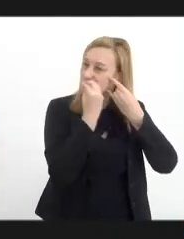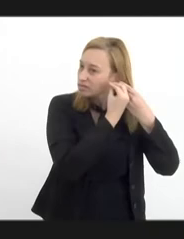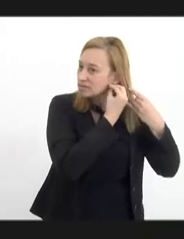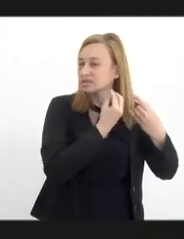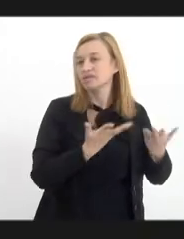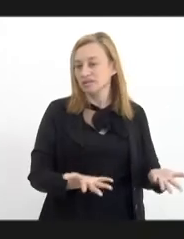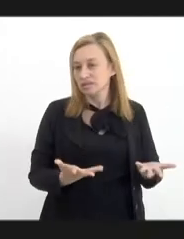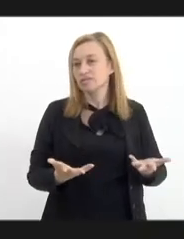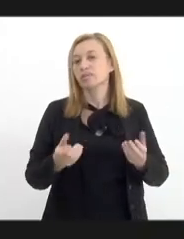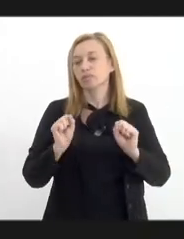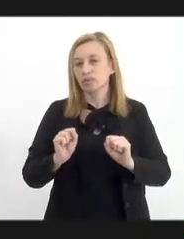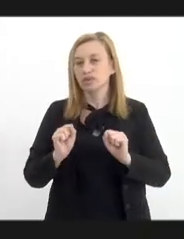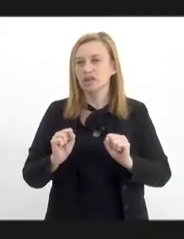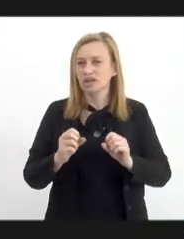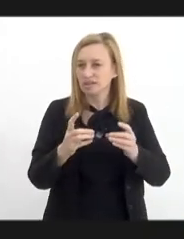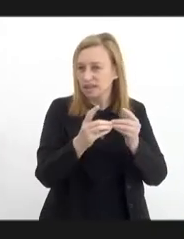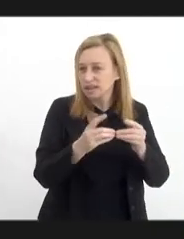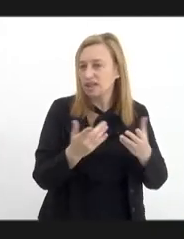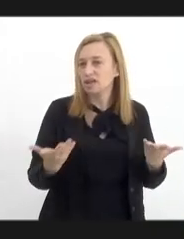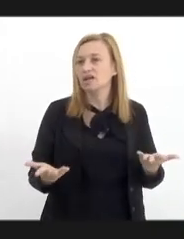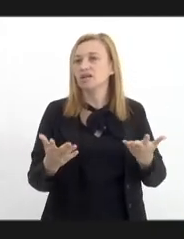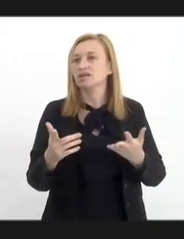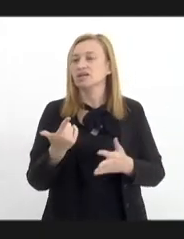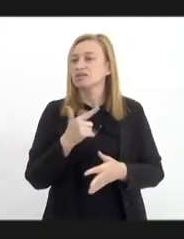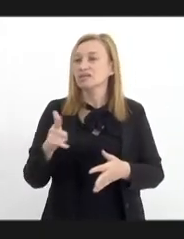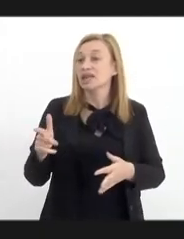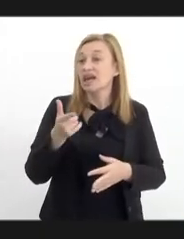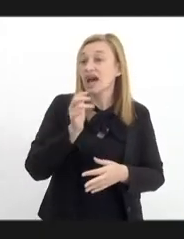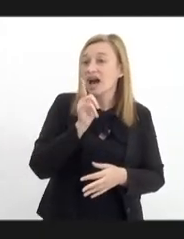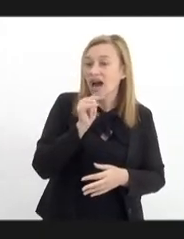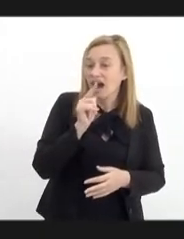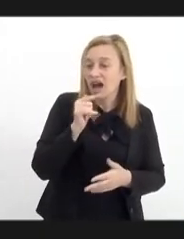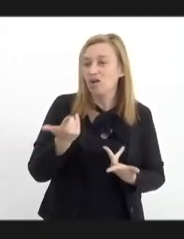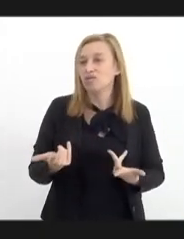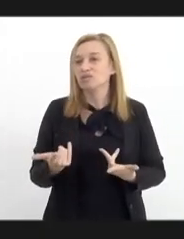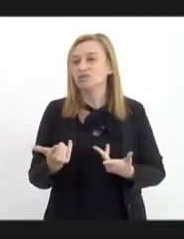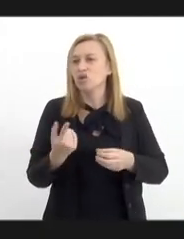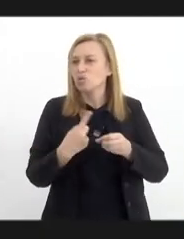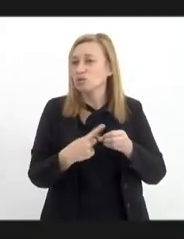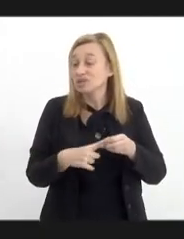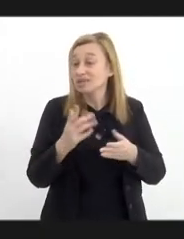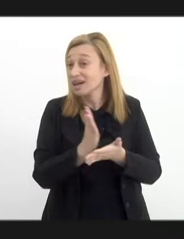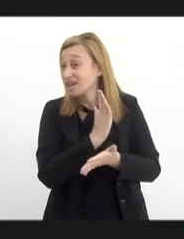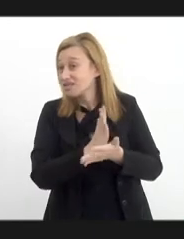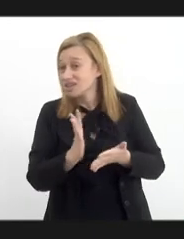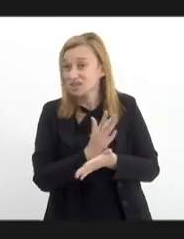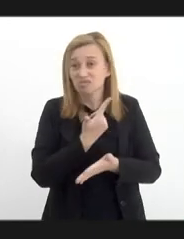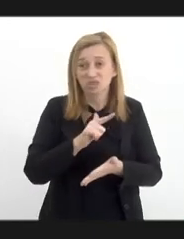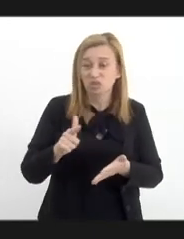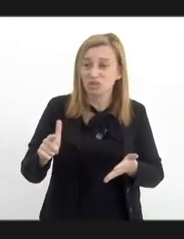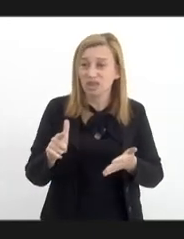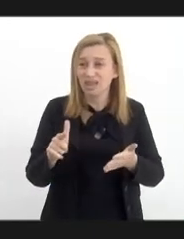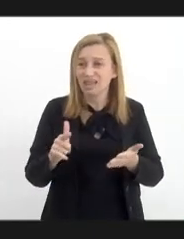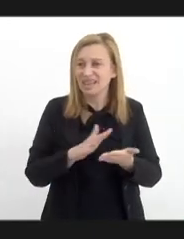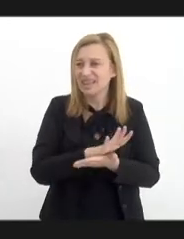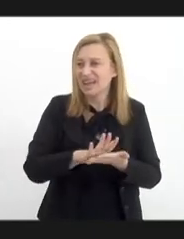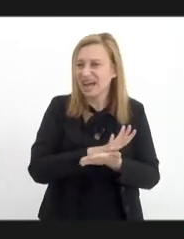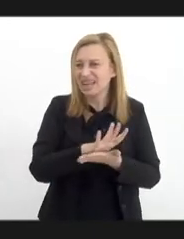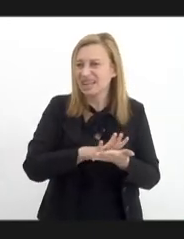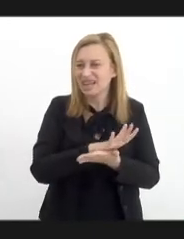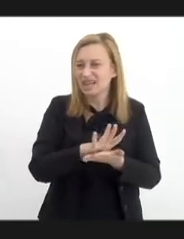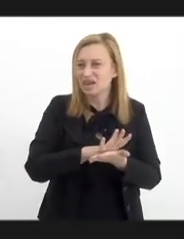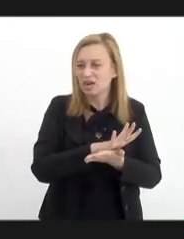poder conseguir fazer os atendimentos, sem água potável, é um município onde às vezes não tem nenhuma unidade de acolhimento,